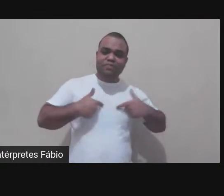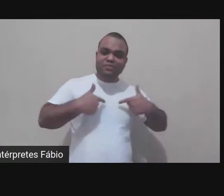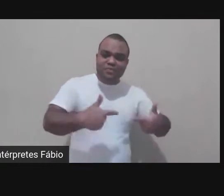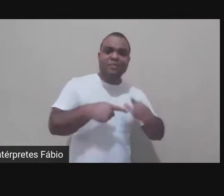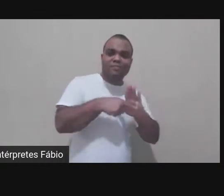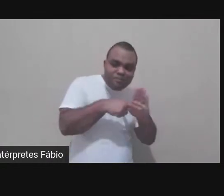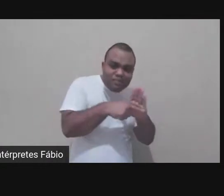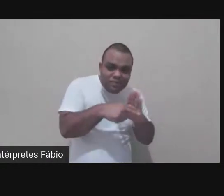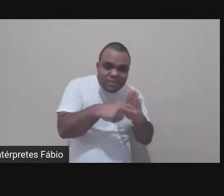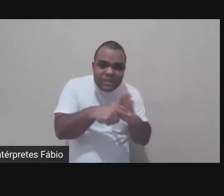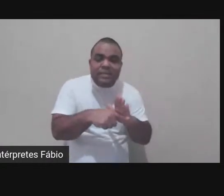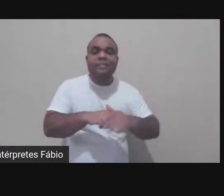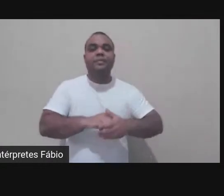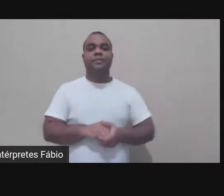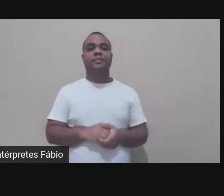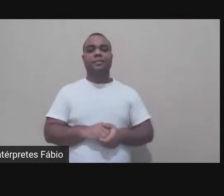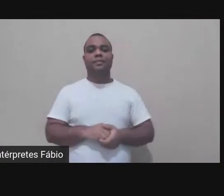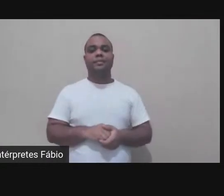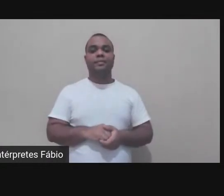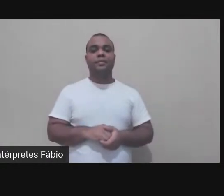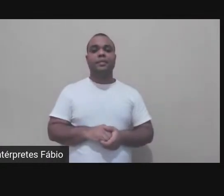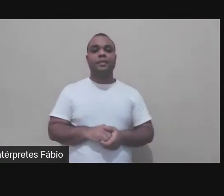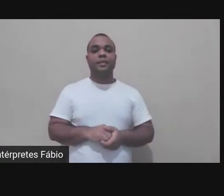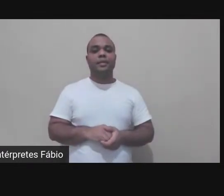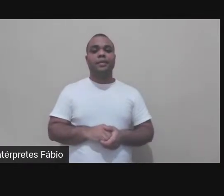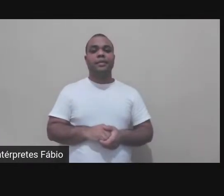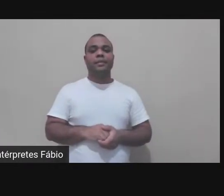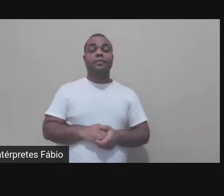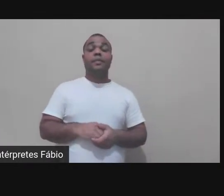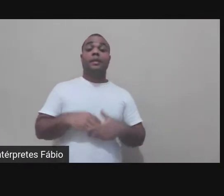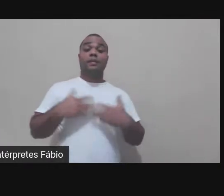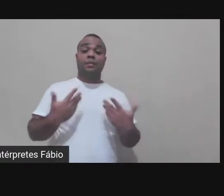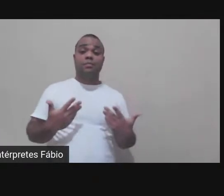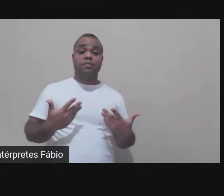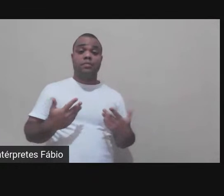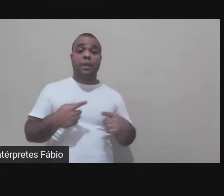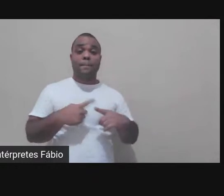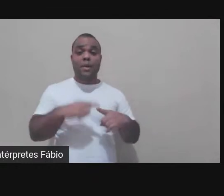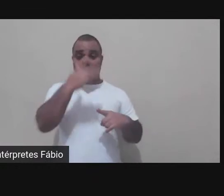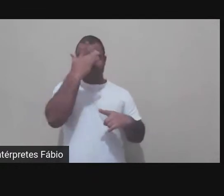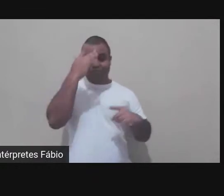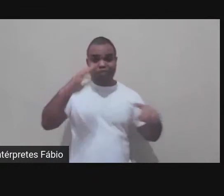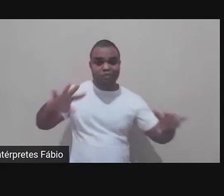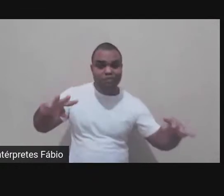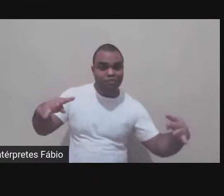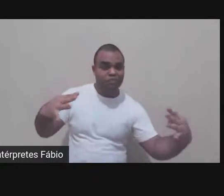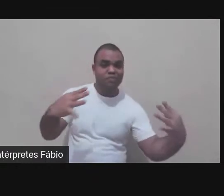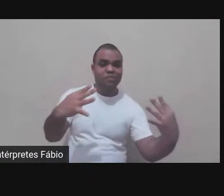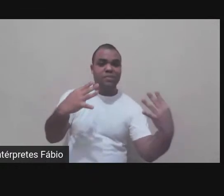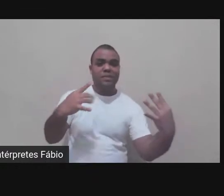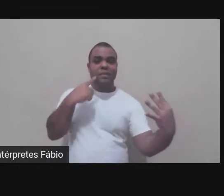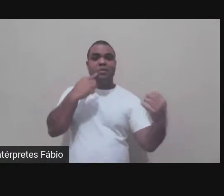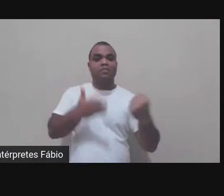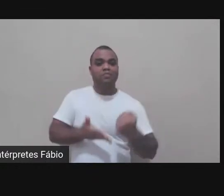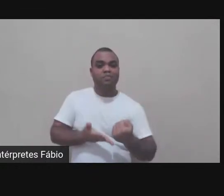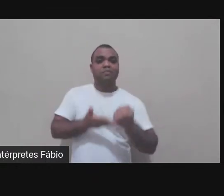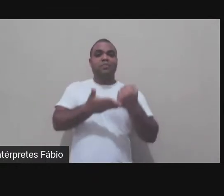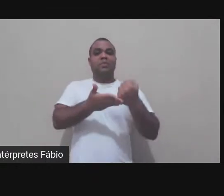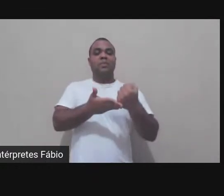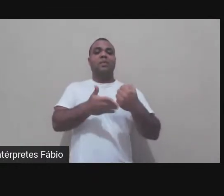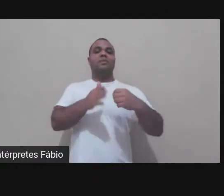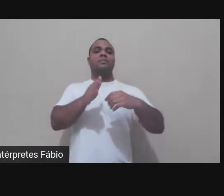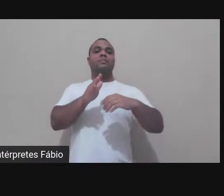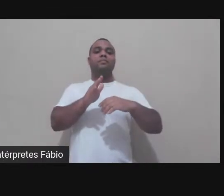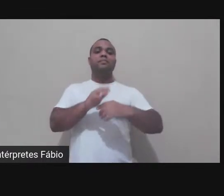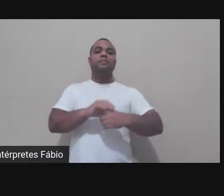sobre a necessidade de voltar a esses produtos de mídia que eu analiso tentando dar mais suporte teórico ao meu